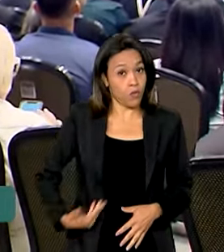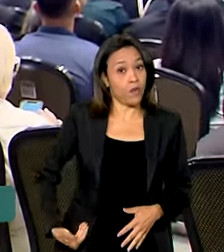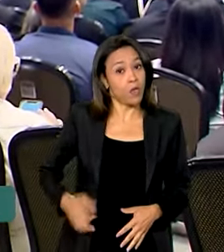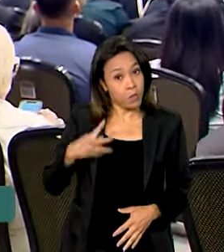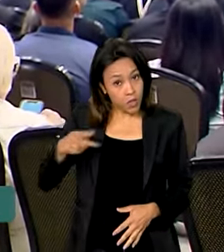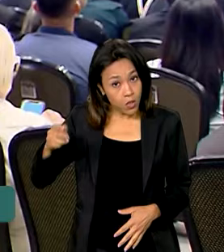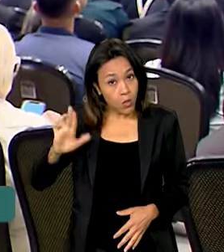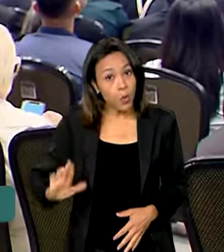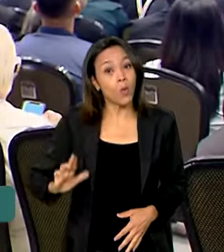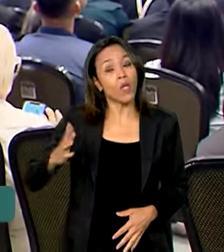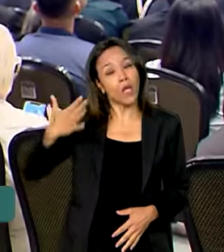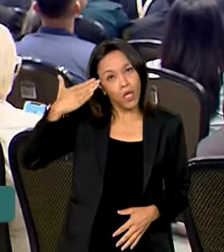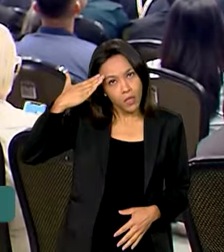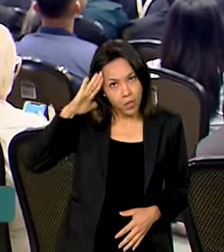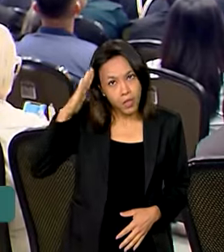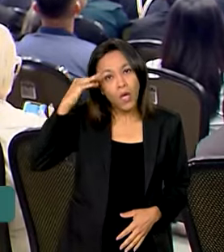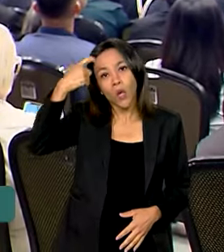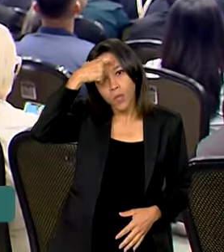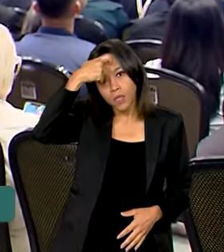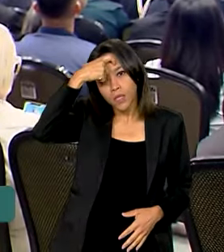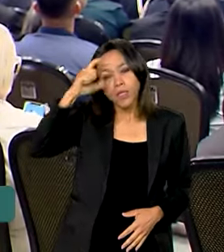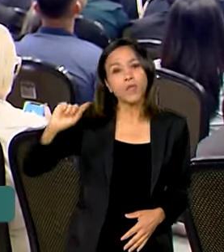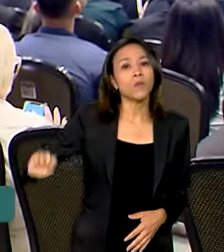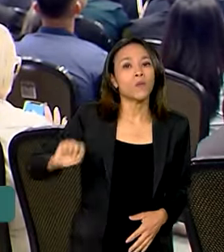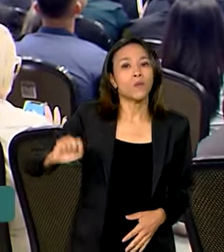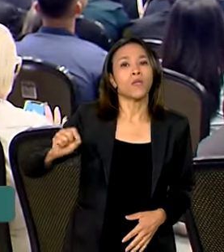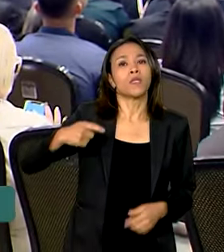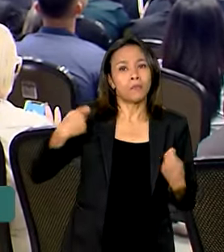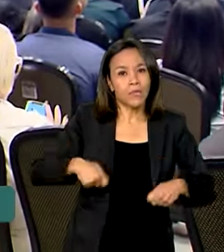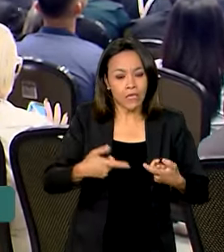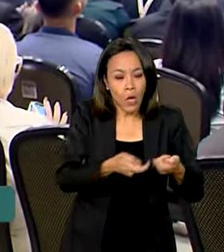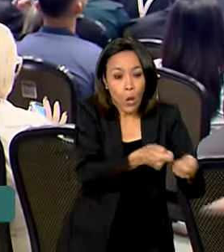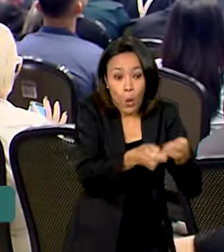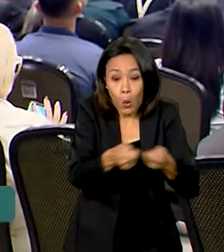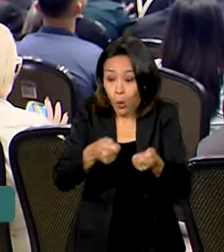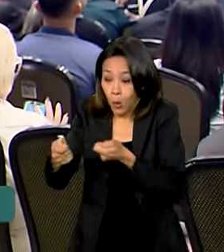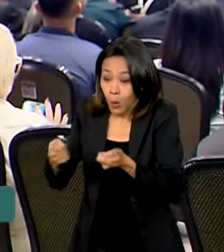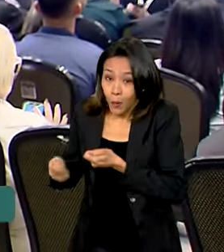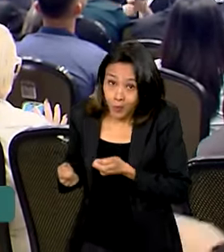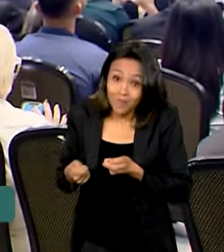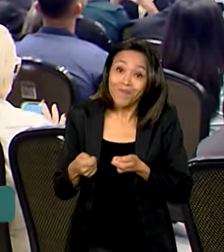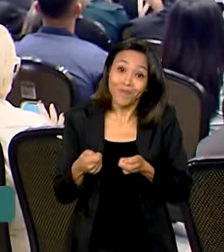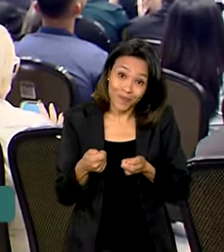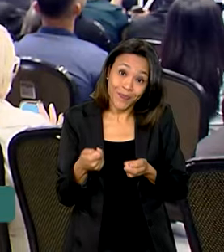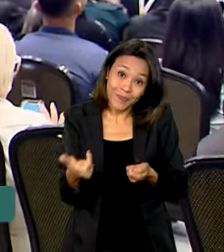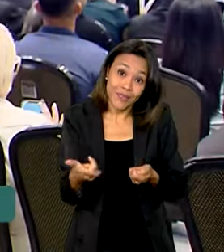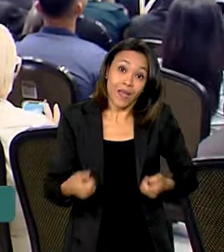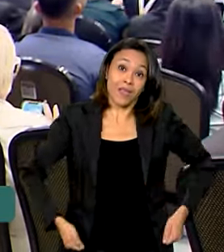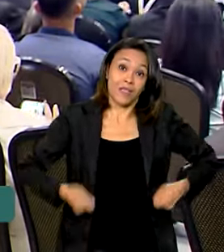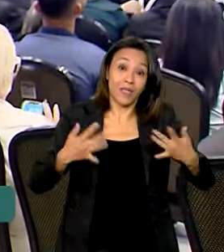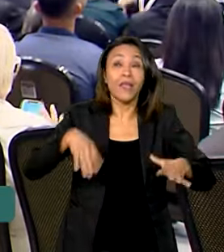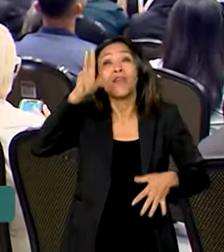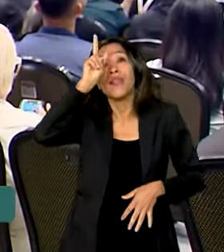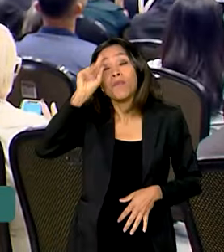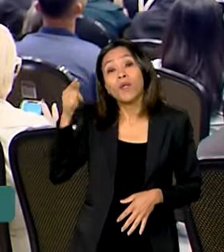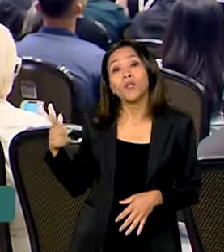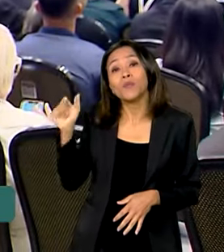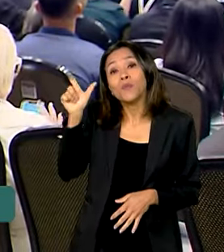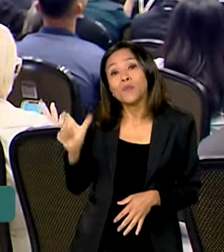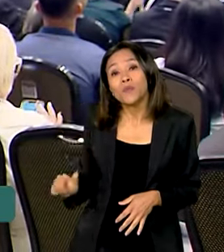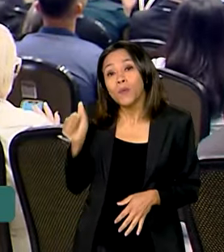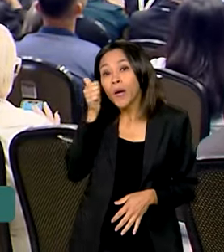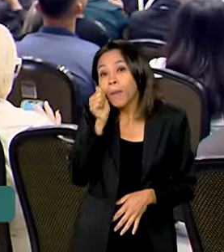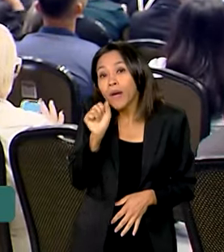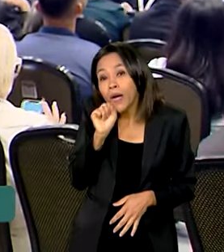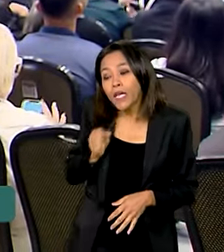convencido da necessidade de se cortar despesas. E ele lembrou da mãe dele, dona Lindu, que dizia a